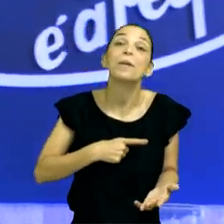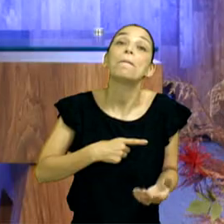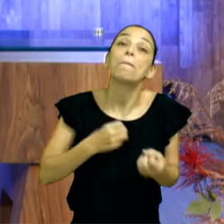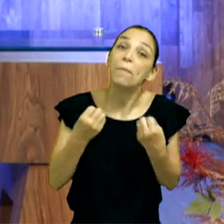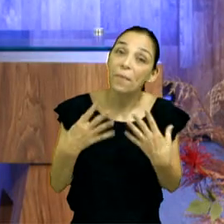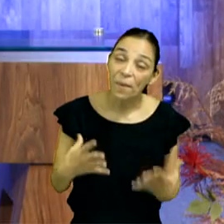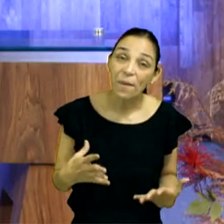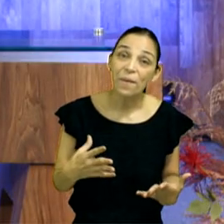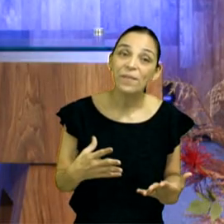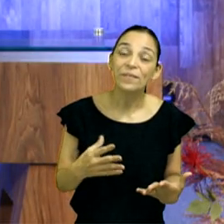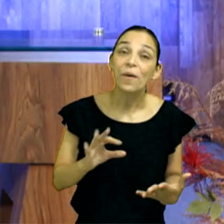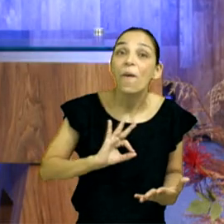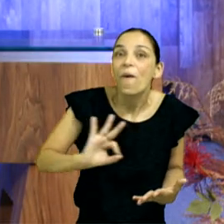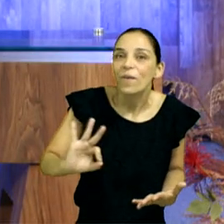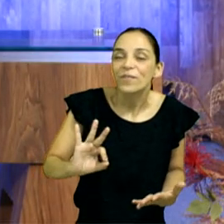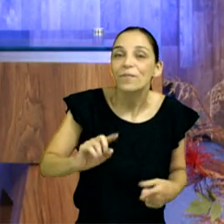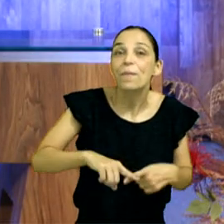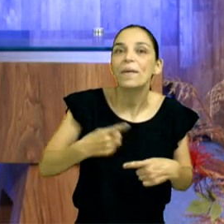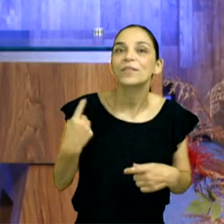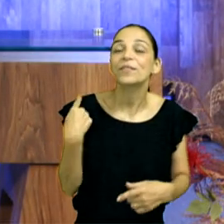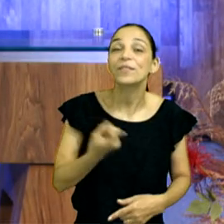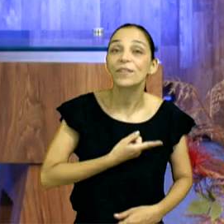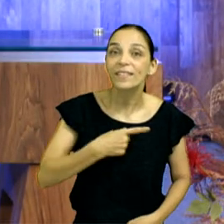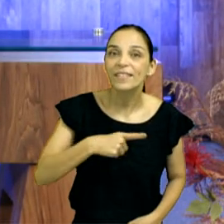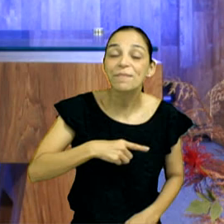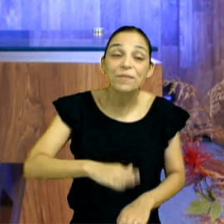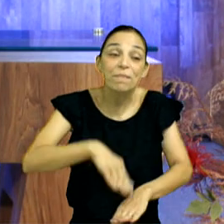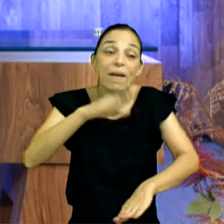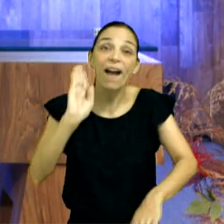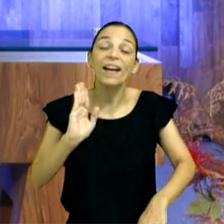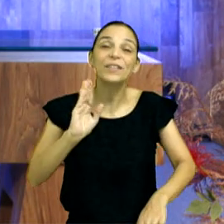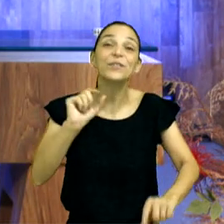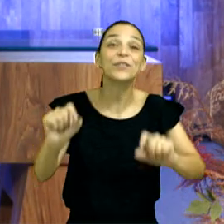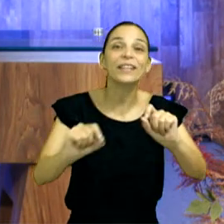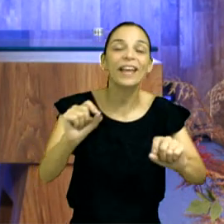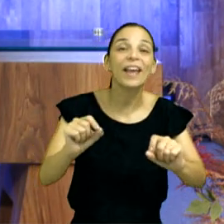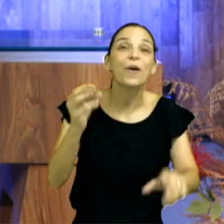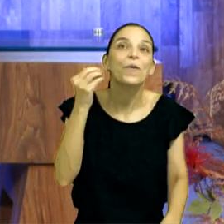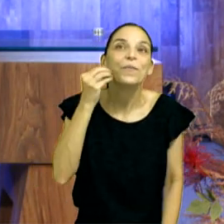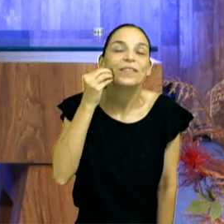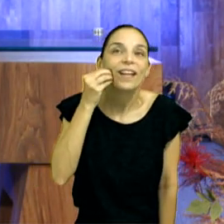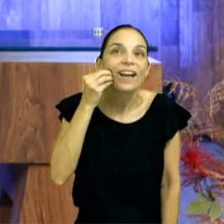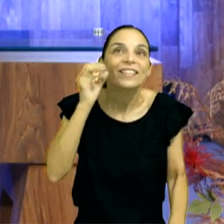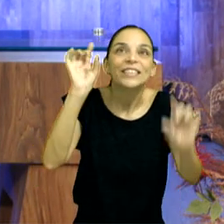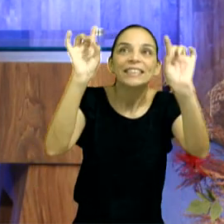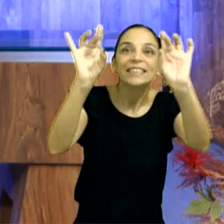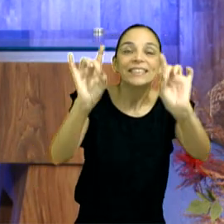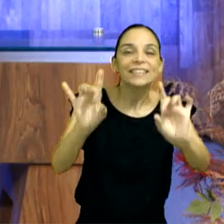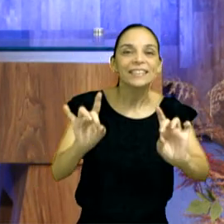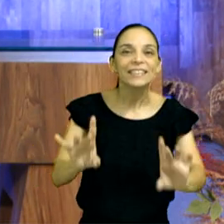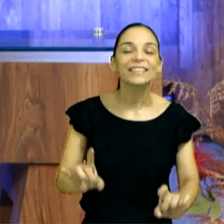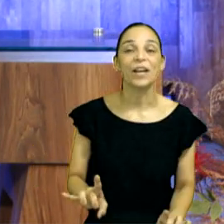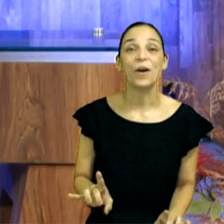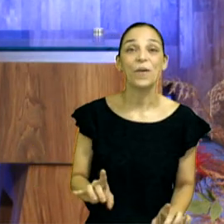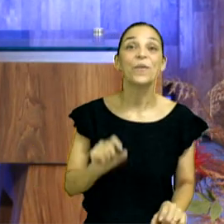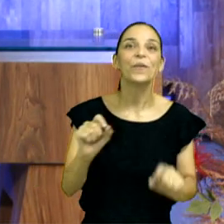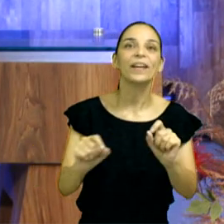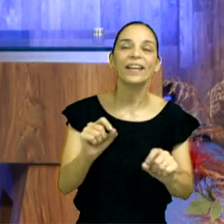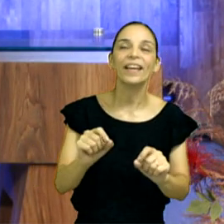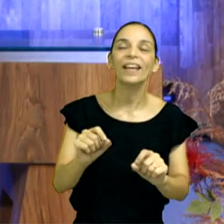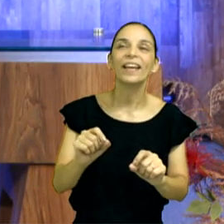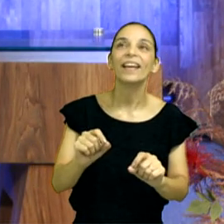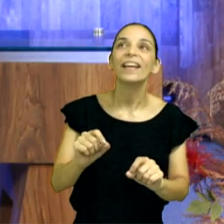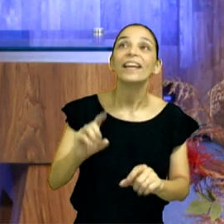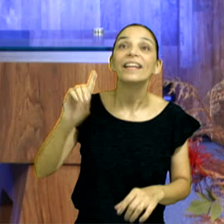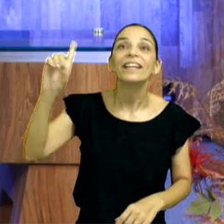amados. Mas nós temos algo mais, nós temos a oportunidade preciosa preciosa de ouvir a direção